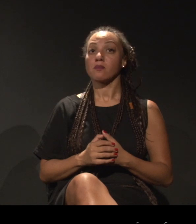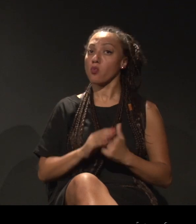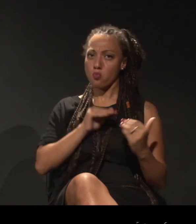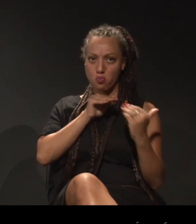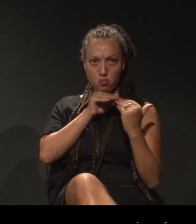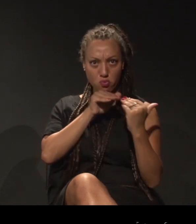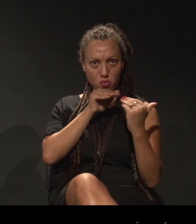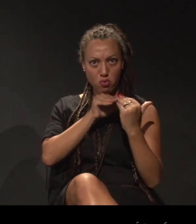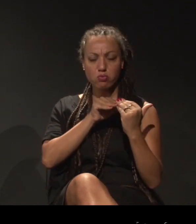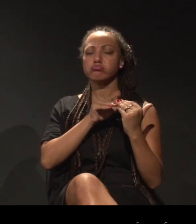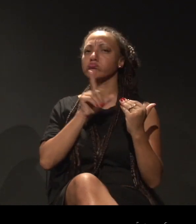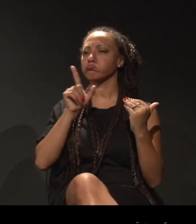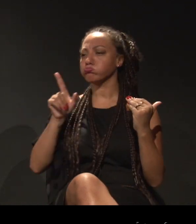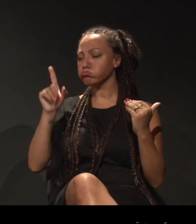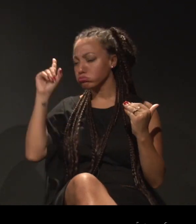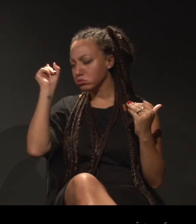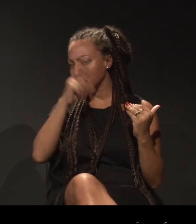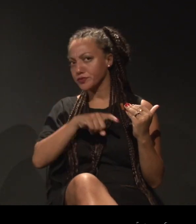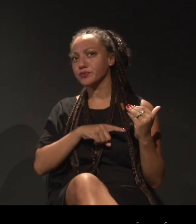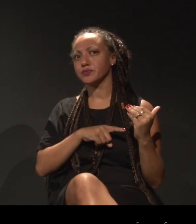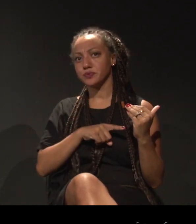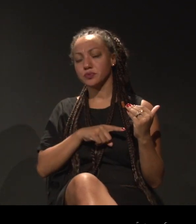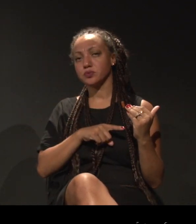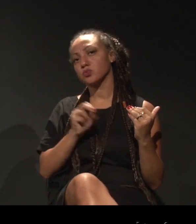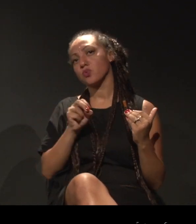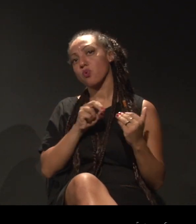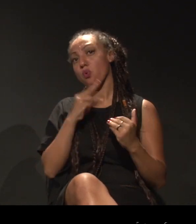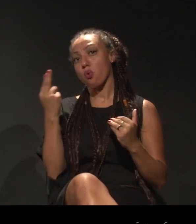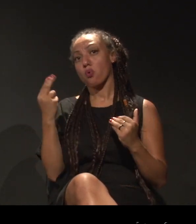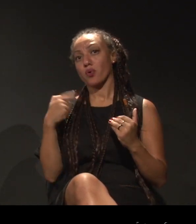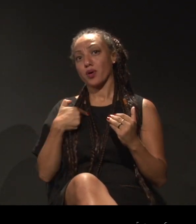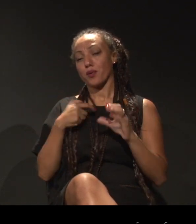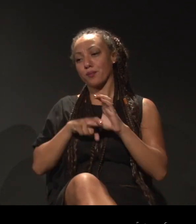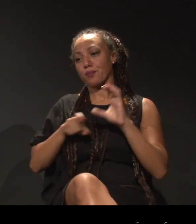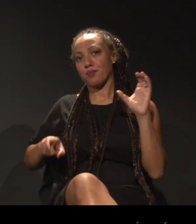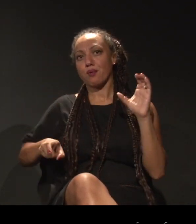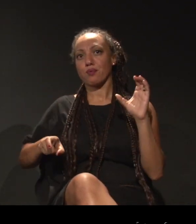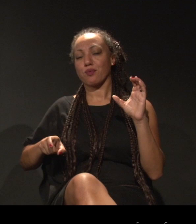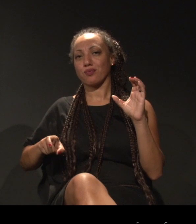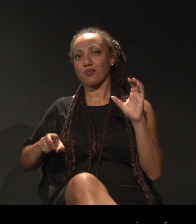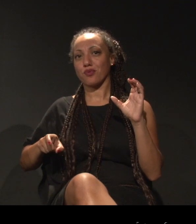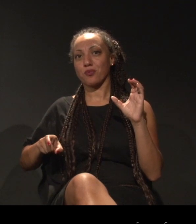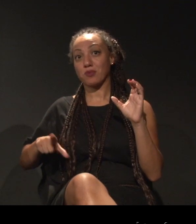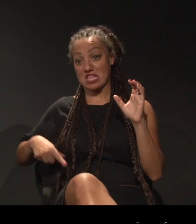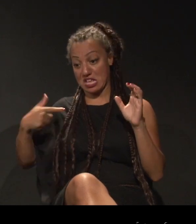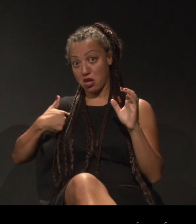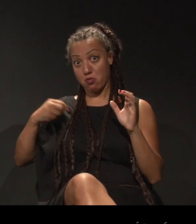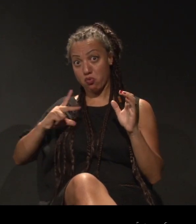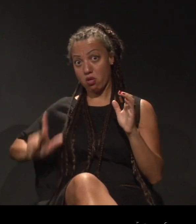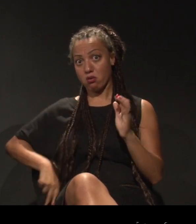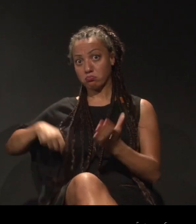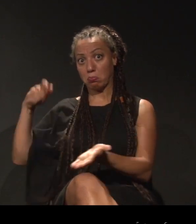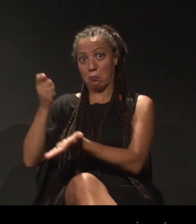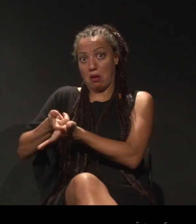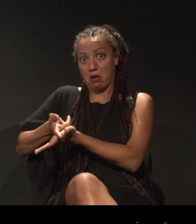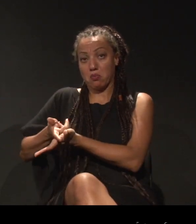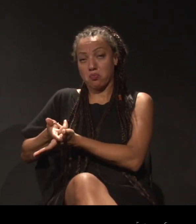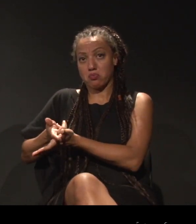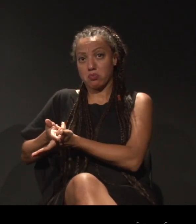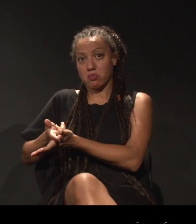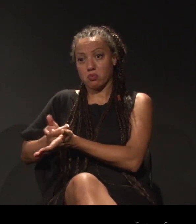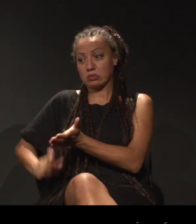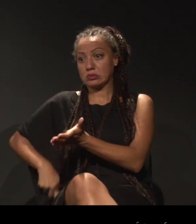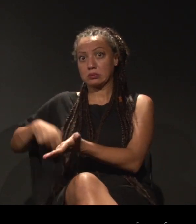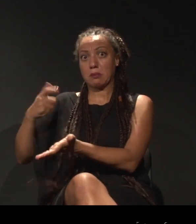concordo, concordo, é difícil, ou você se torna autônomo tirando o dinheiro do bolso, então,